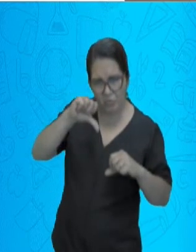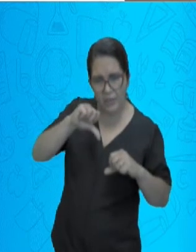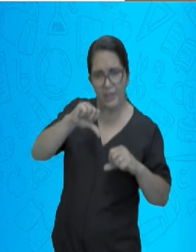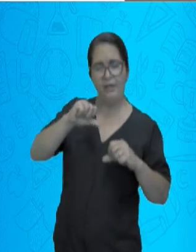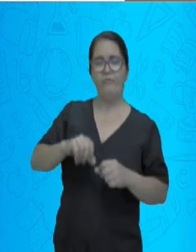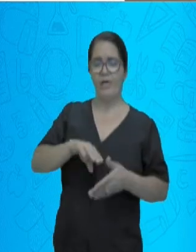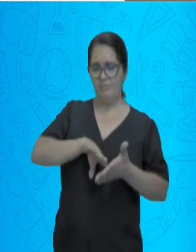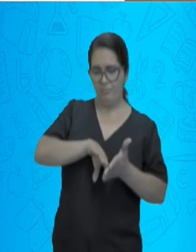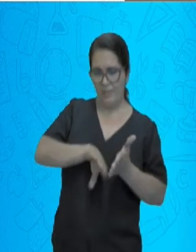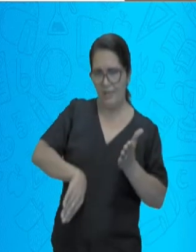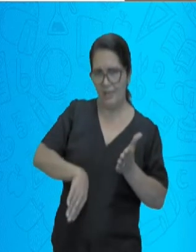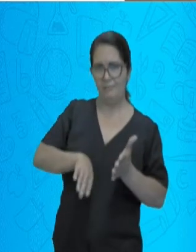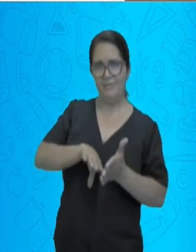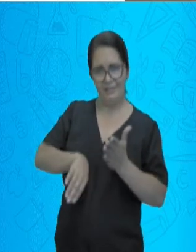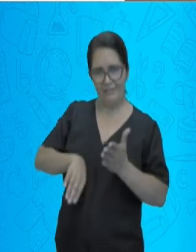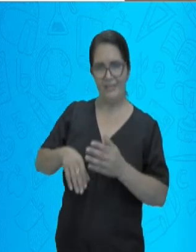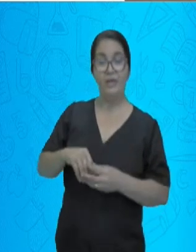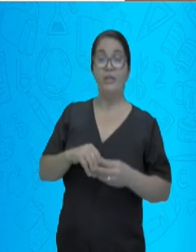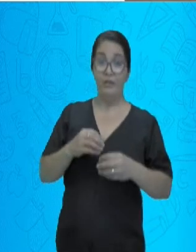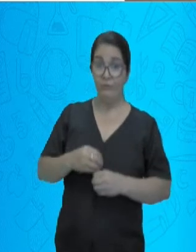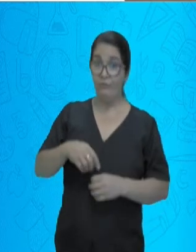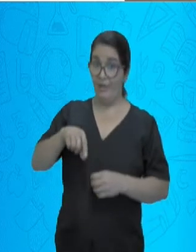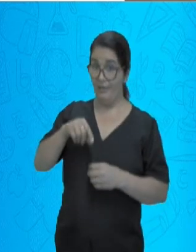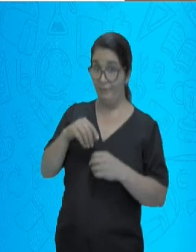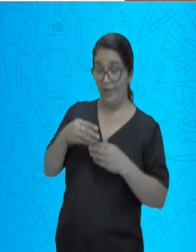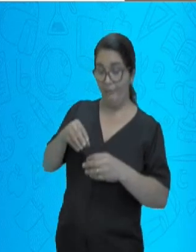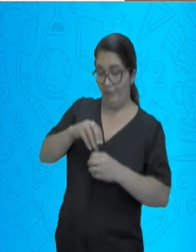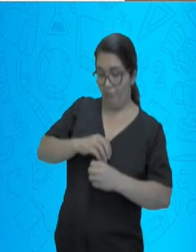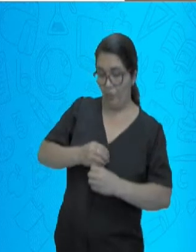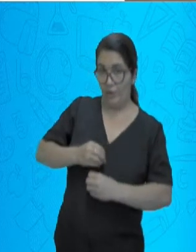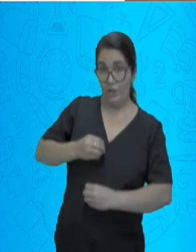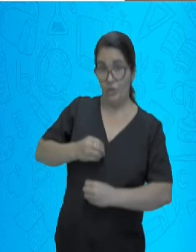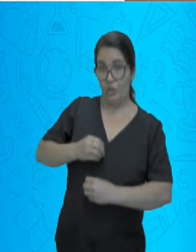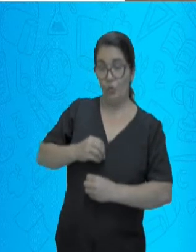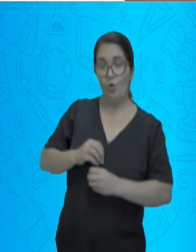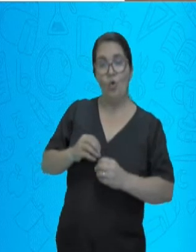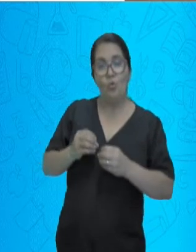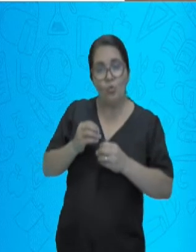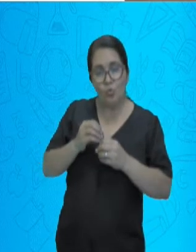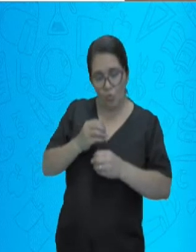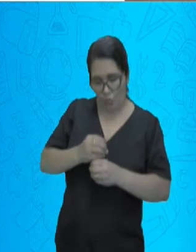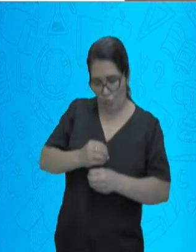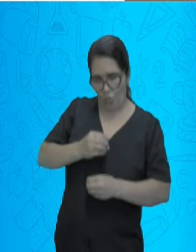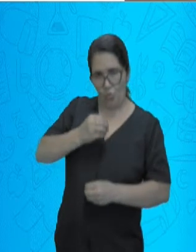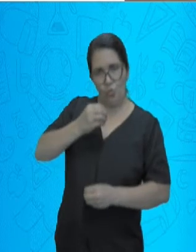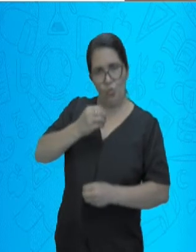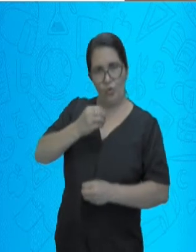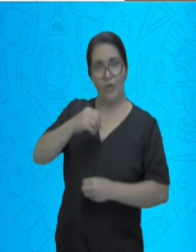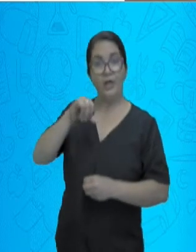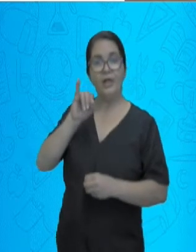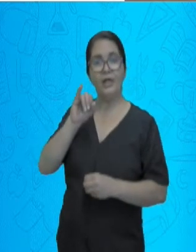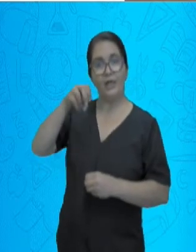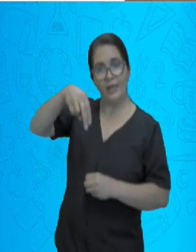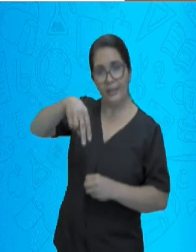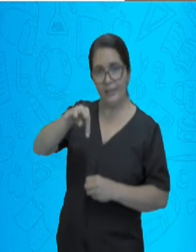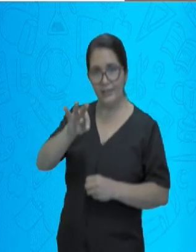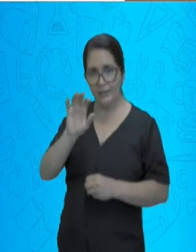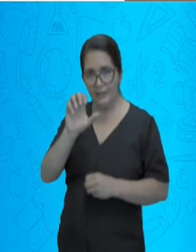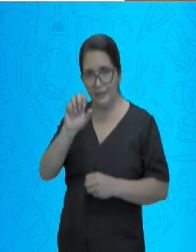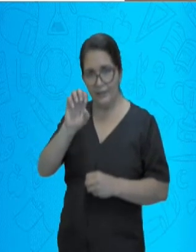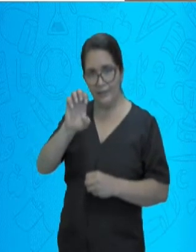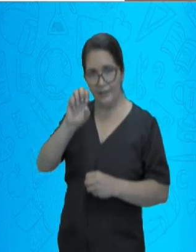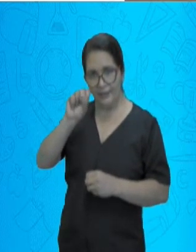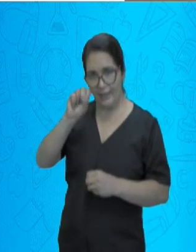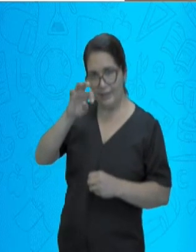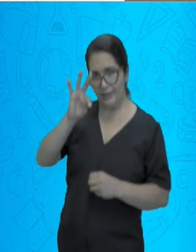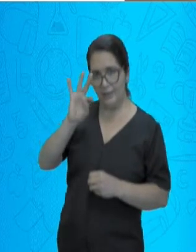vai para o intestino grosso. Chegando no intestino grosso, todos esses restos são organizados em um